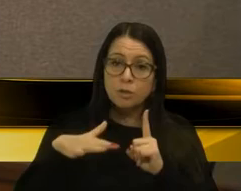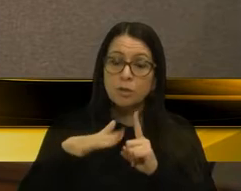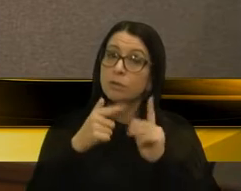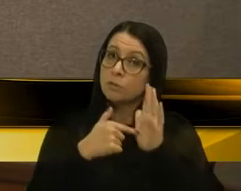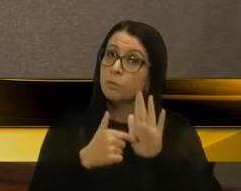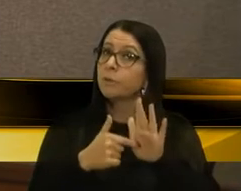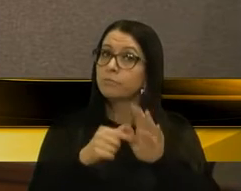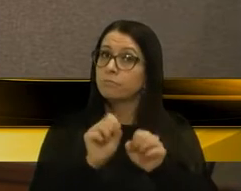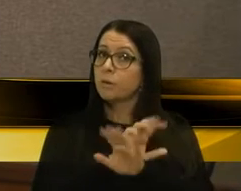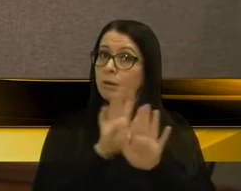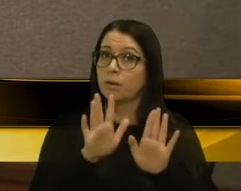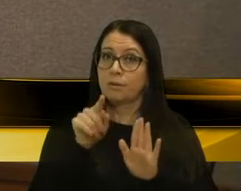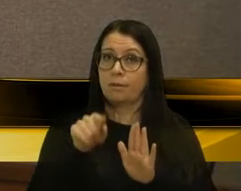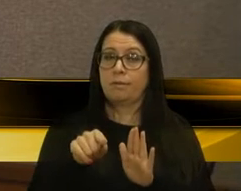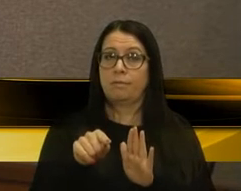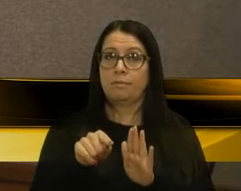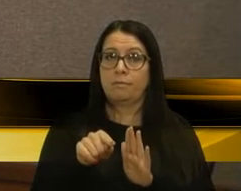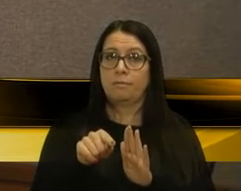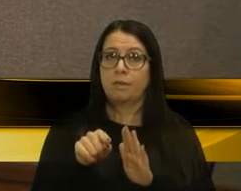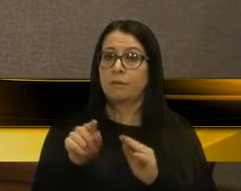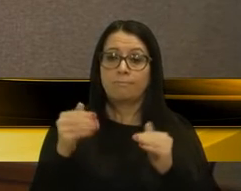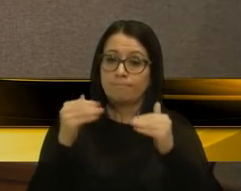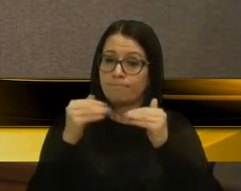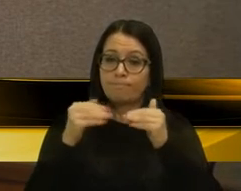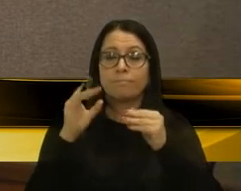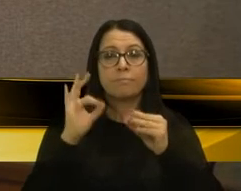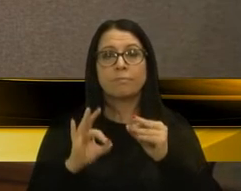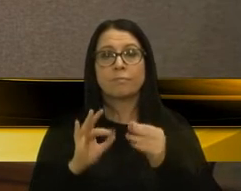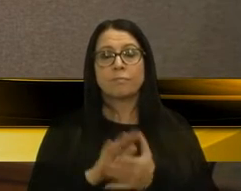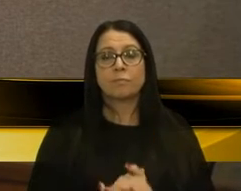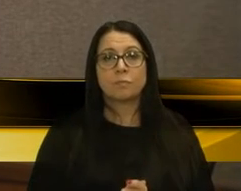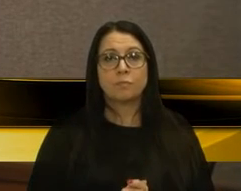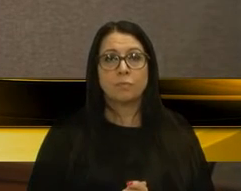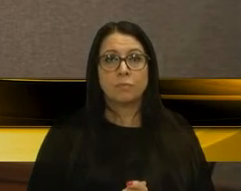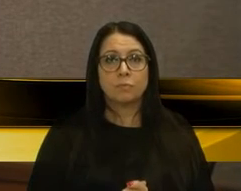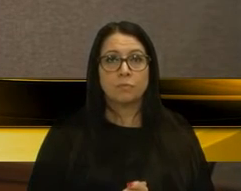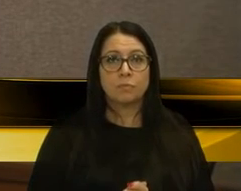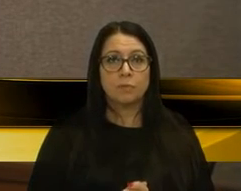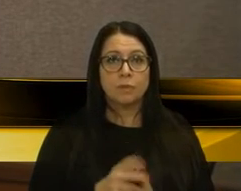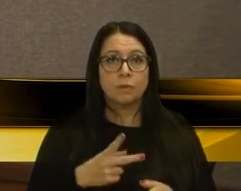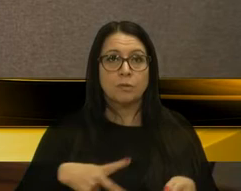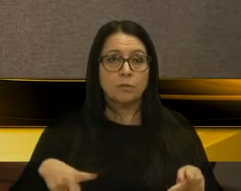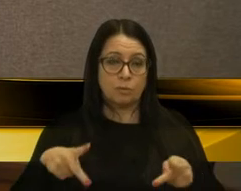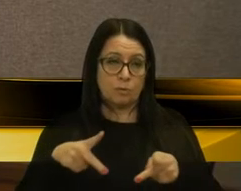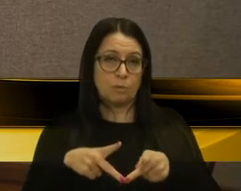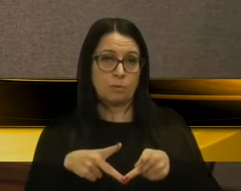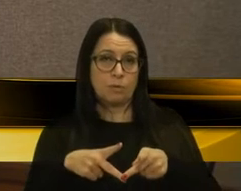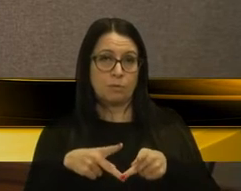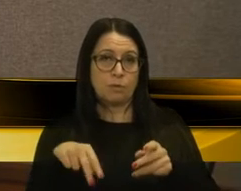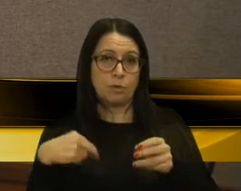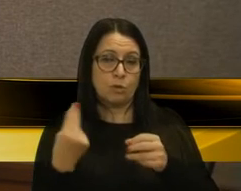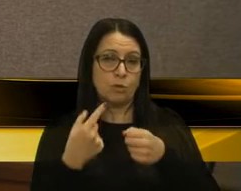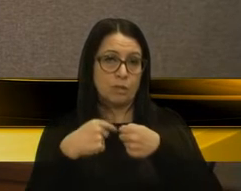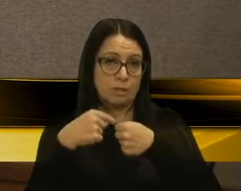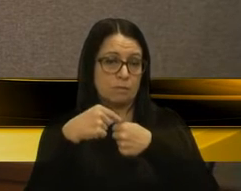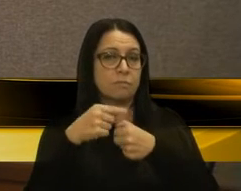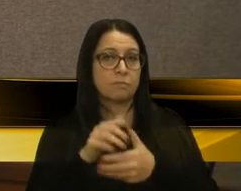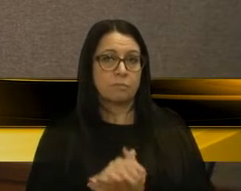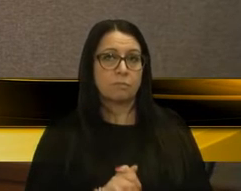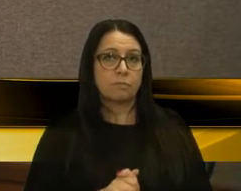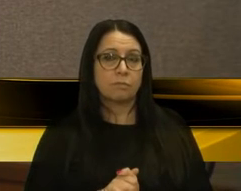dessintonizado com o povo da nossa cidade. Mas